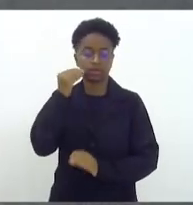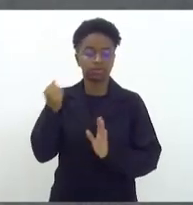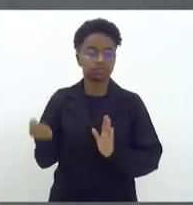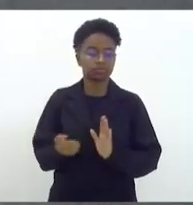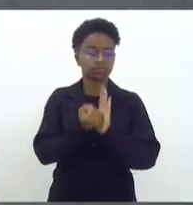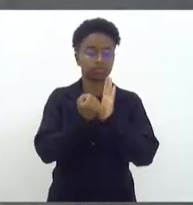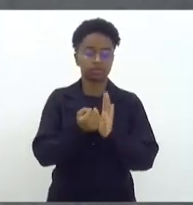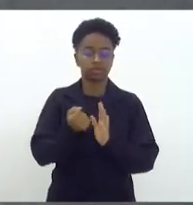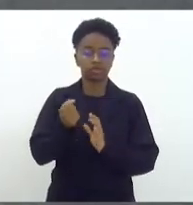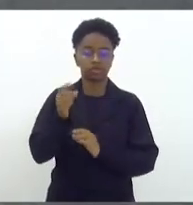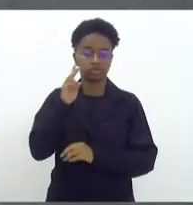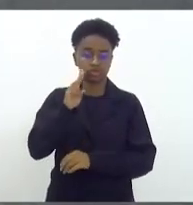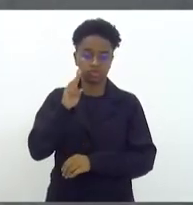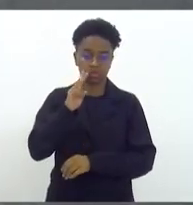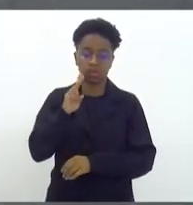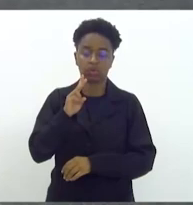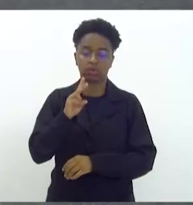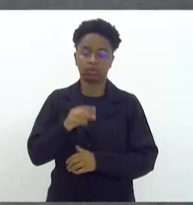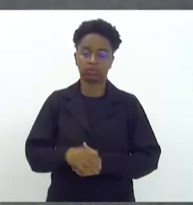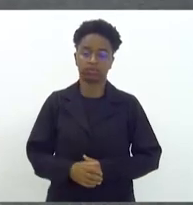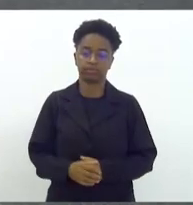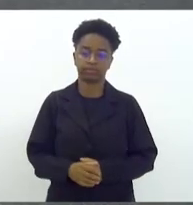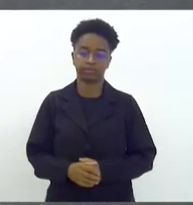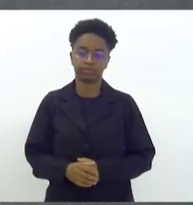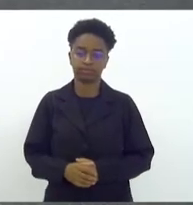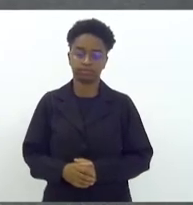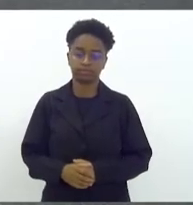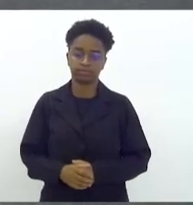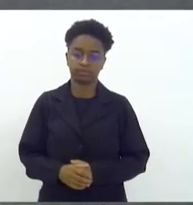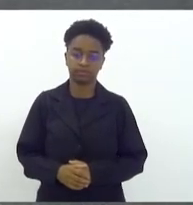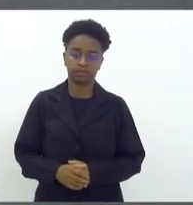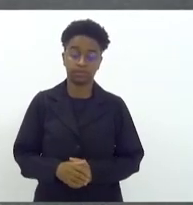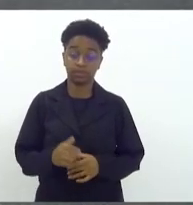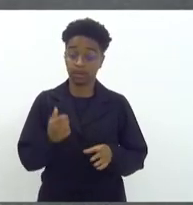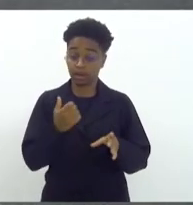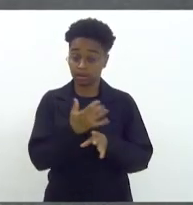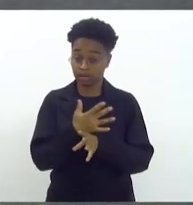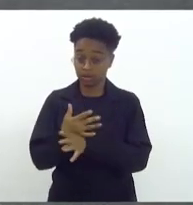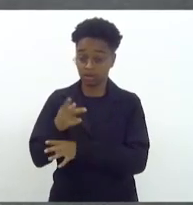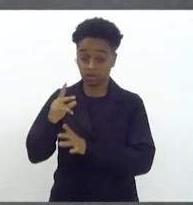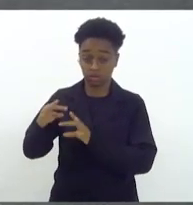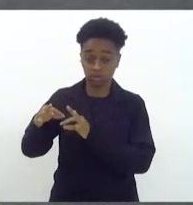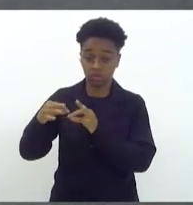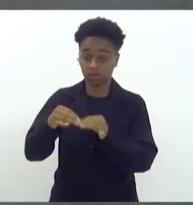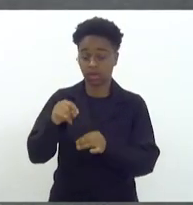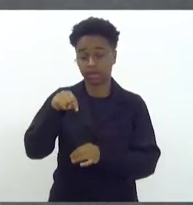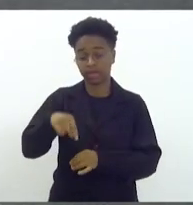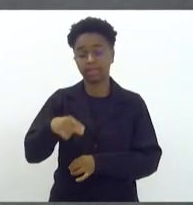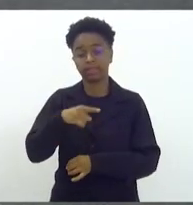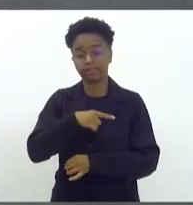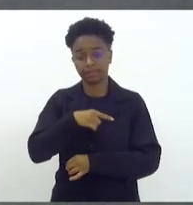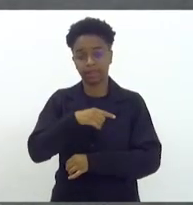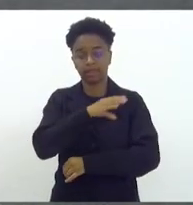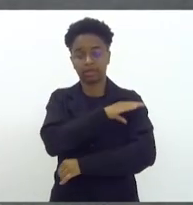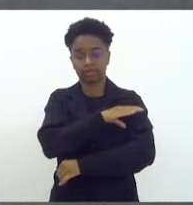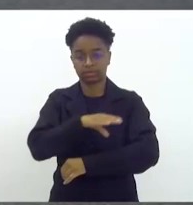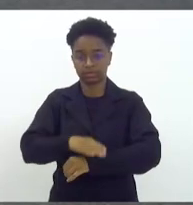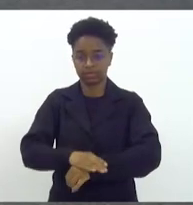mais um capítulo bonito. Toda a cidade do nosso Estado tem o trabalho da Assembleia de Deus de Madureira,